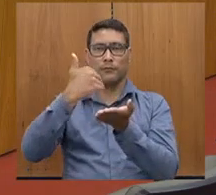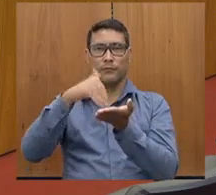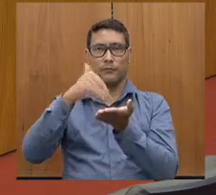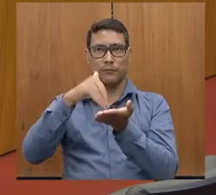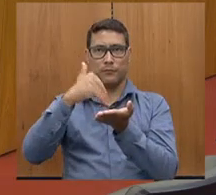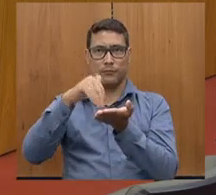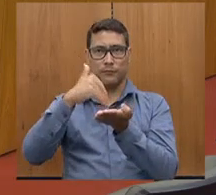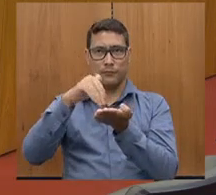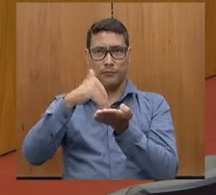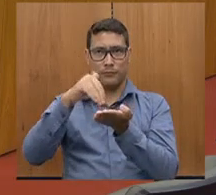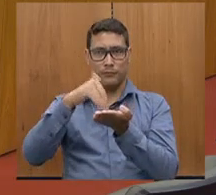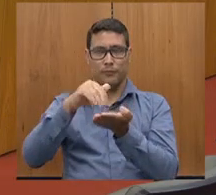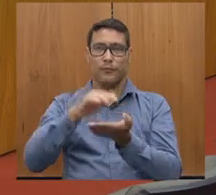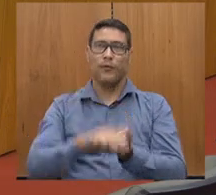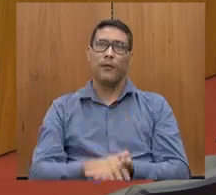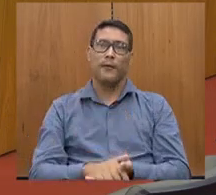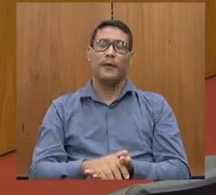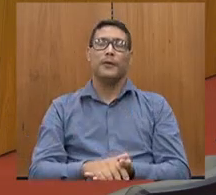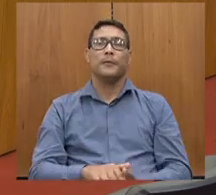Rodrigo, do UDR,